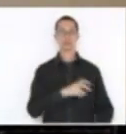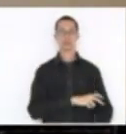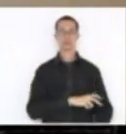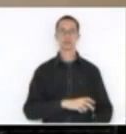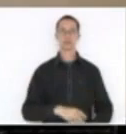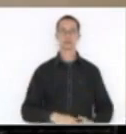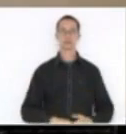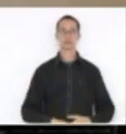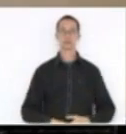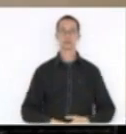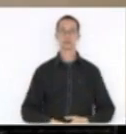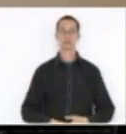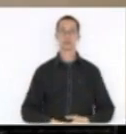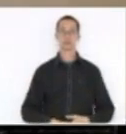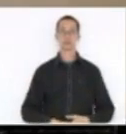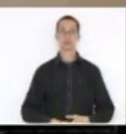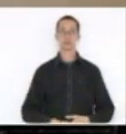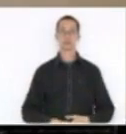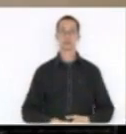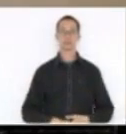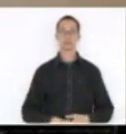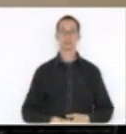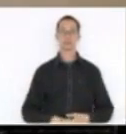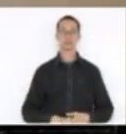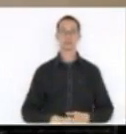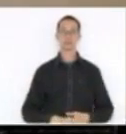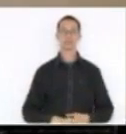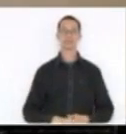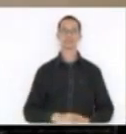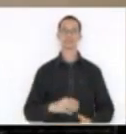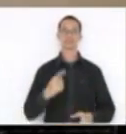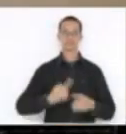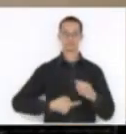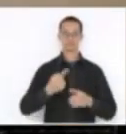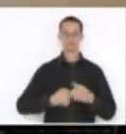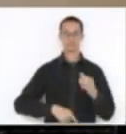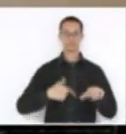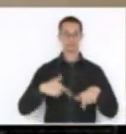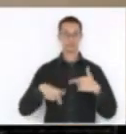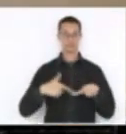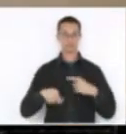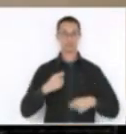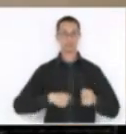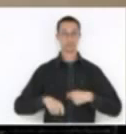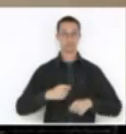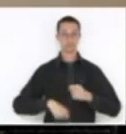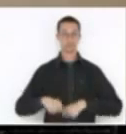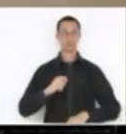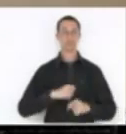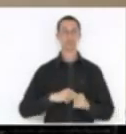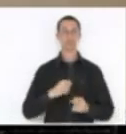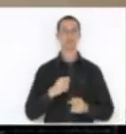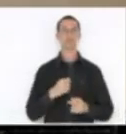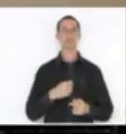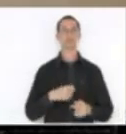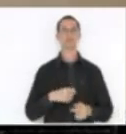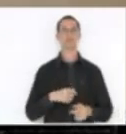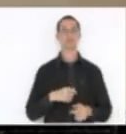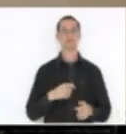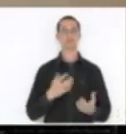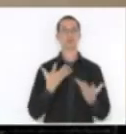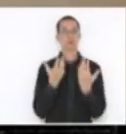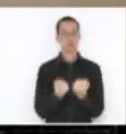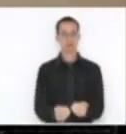A Comissão de Trabalho, Administração e Serviço Público apresentou o parecer